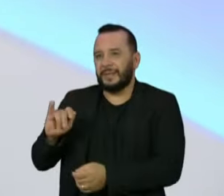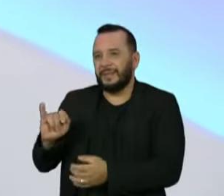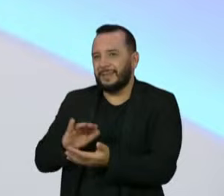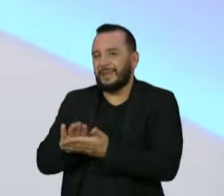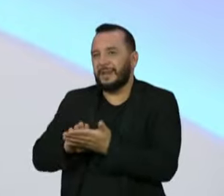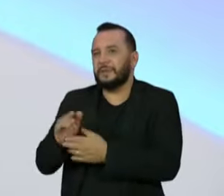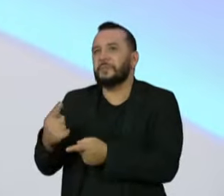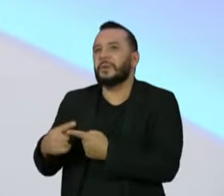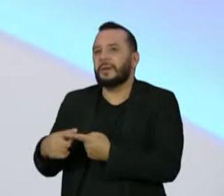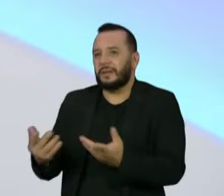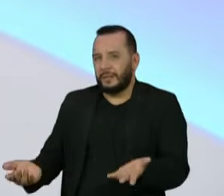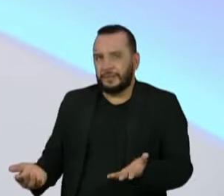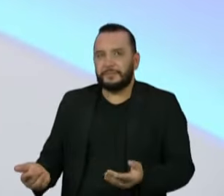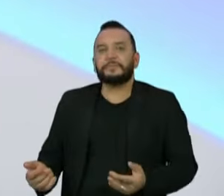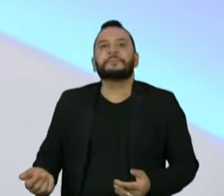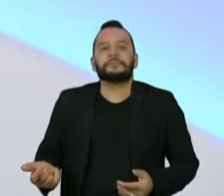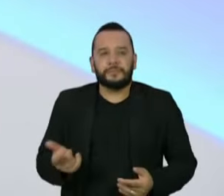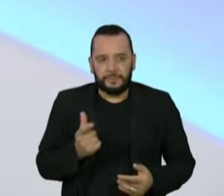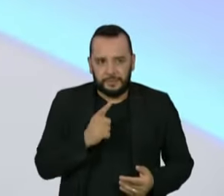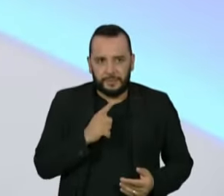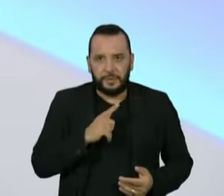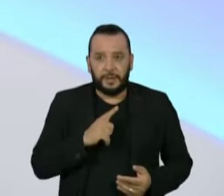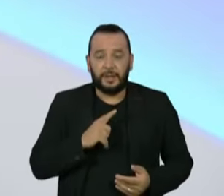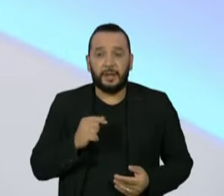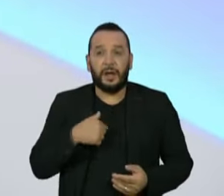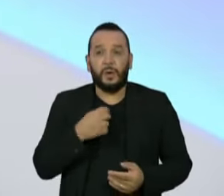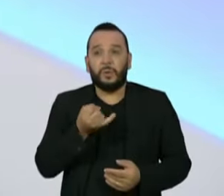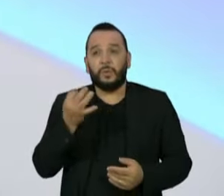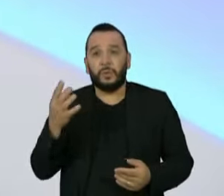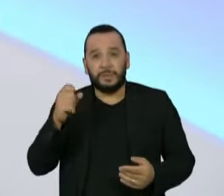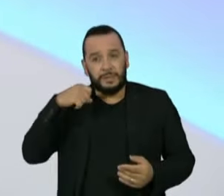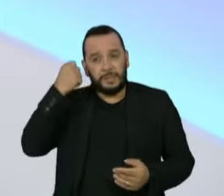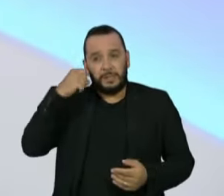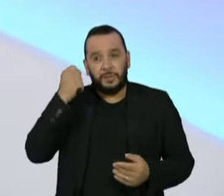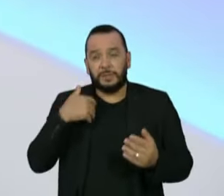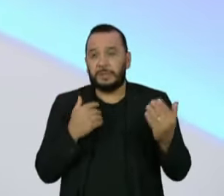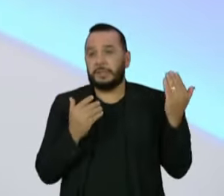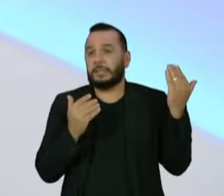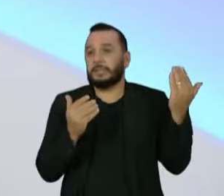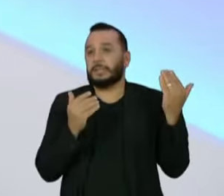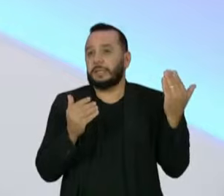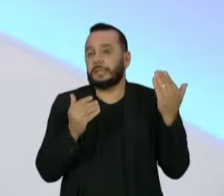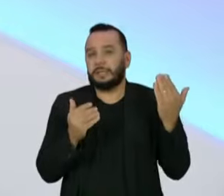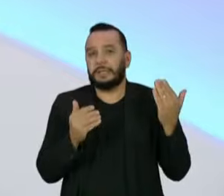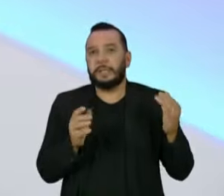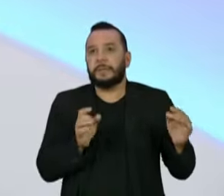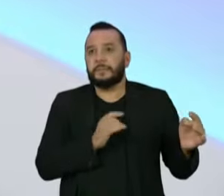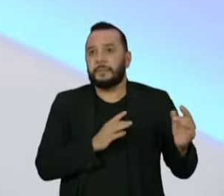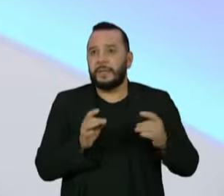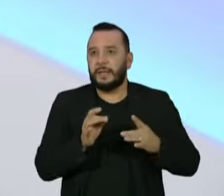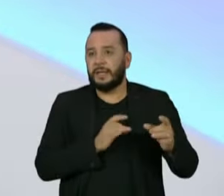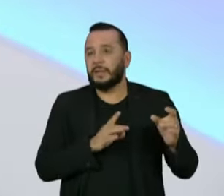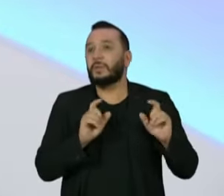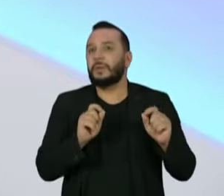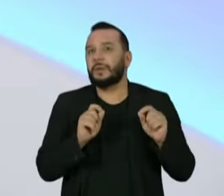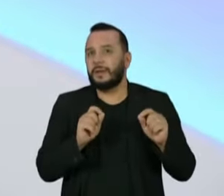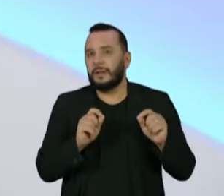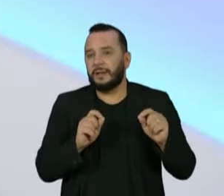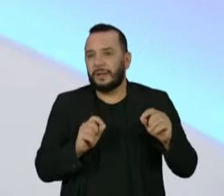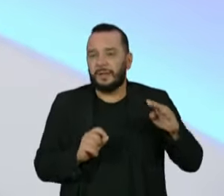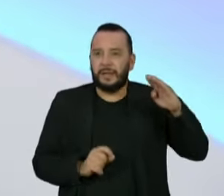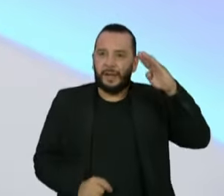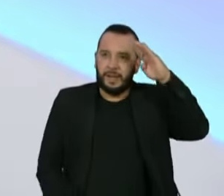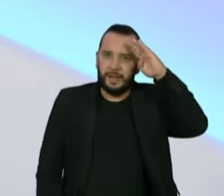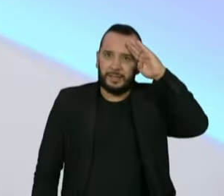diferentes e são senadores sérios que falavam sobre o receio de ter uma reação das forças armadas na